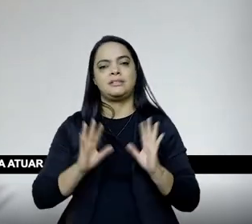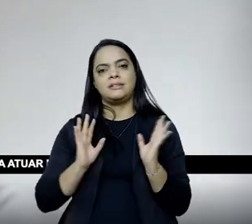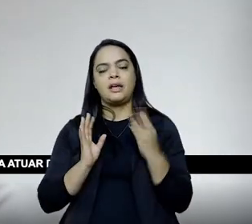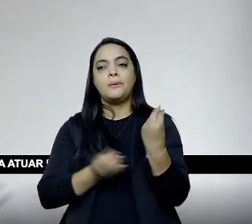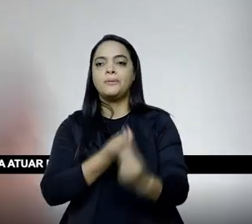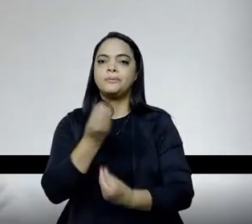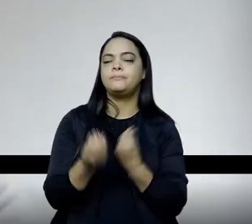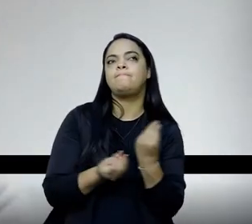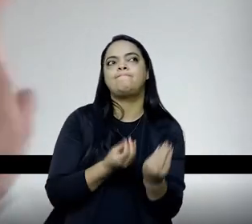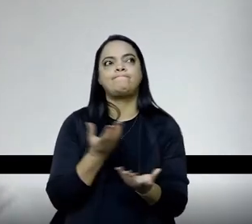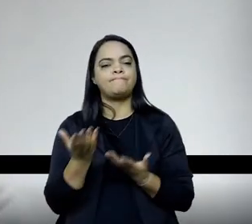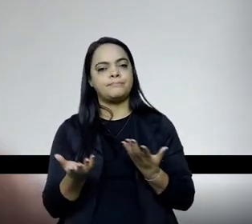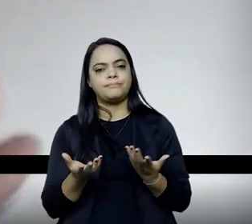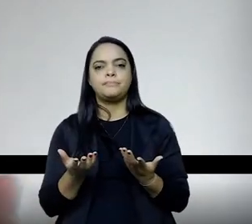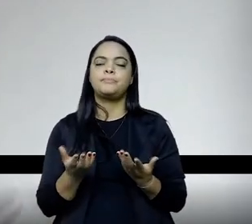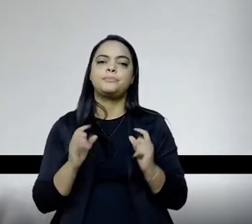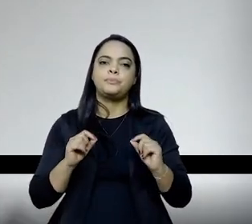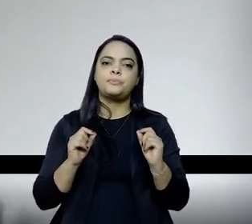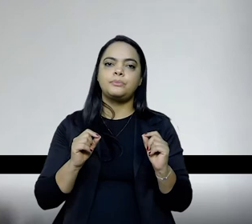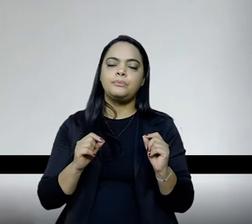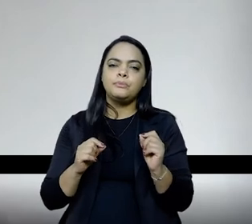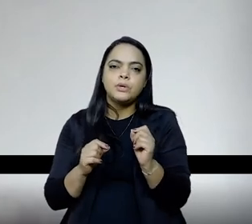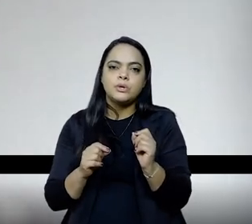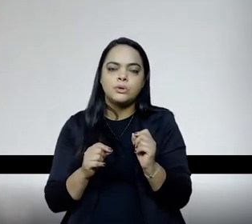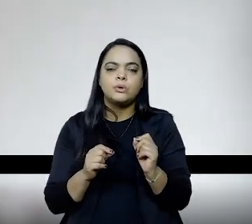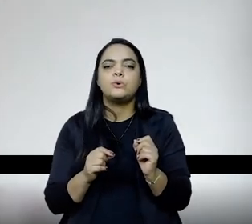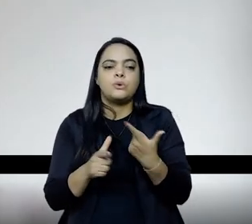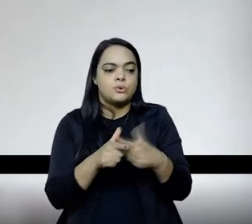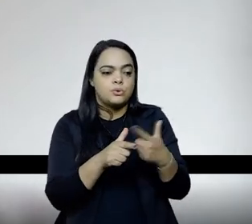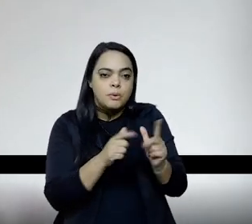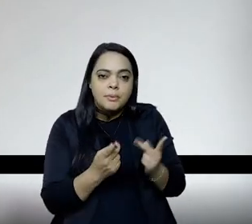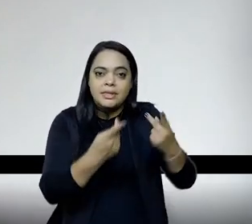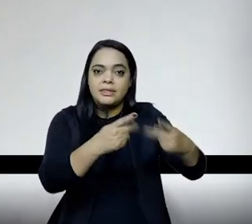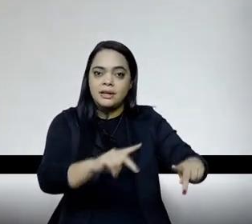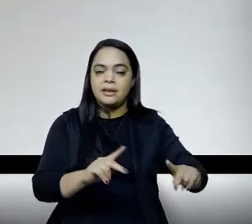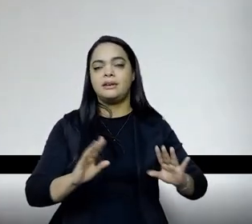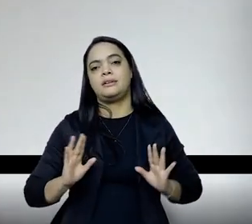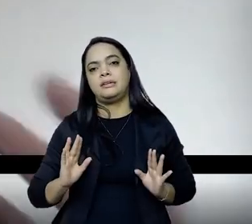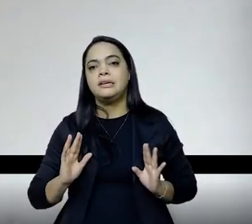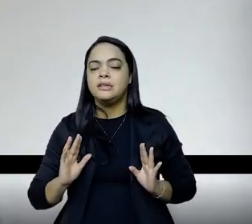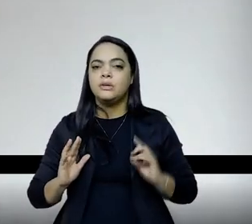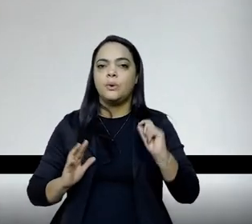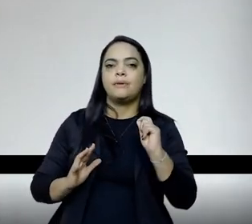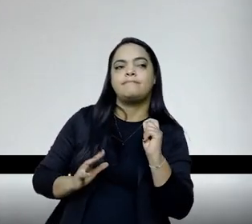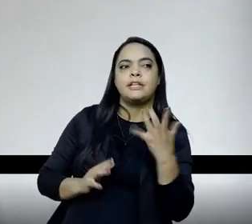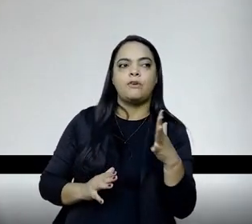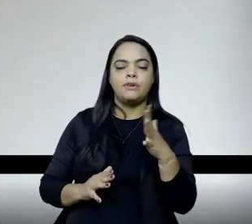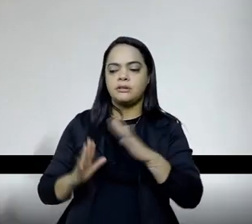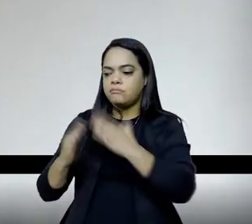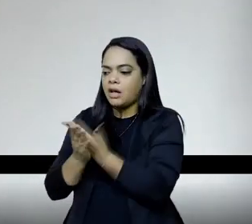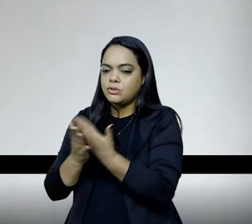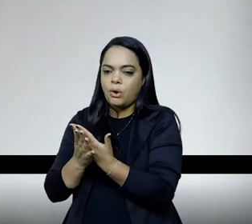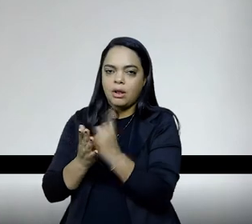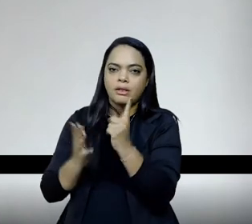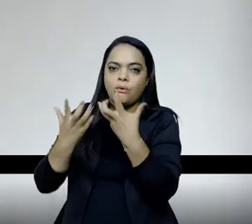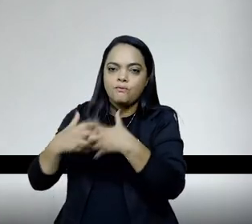atuar de tal forma que, naquilo que eles são problemáticos, né? Naquilo que são, que impedem